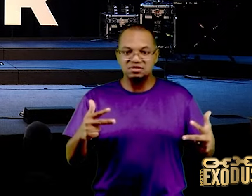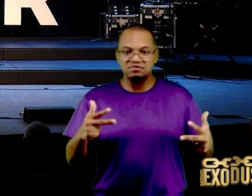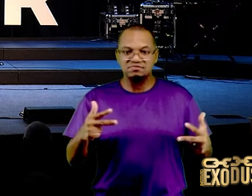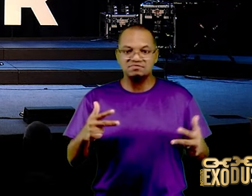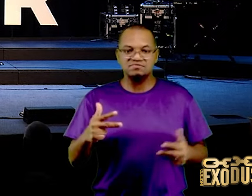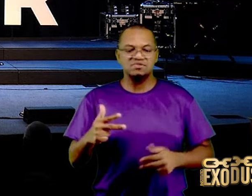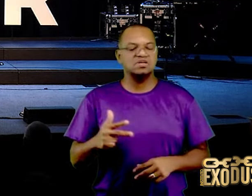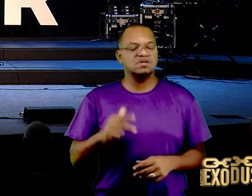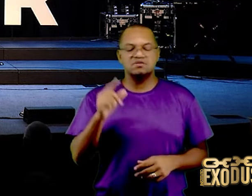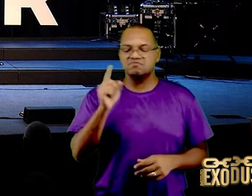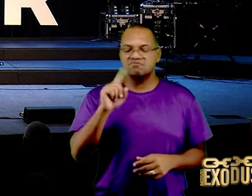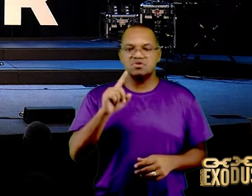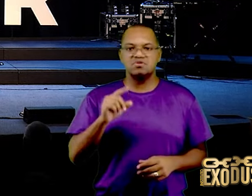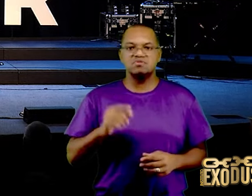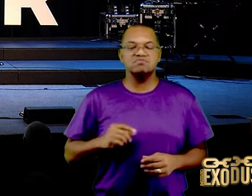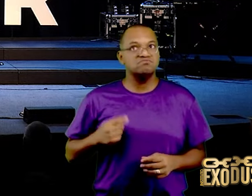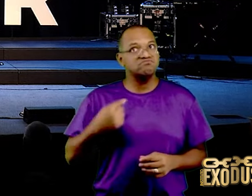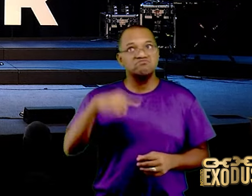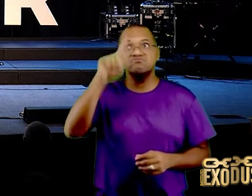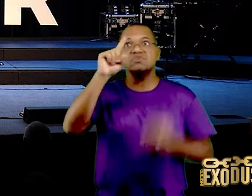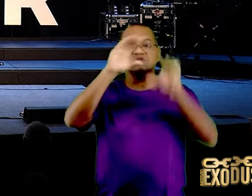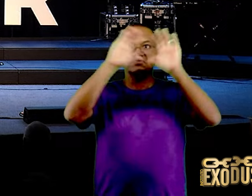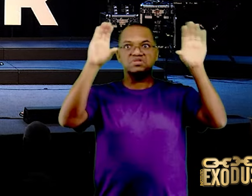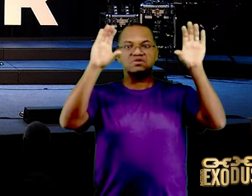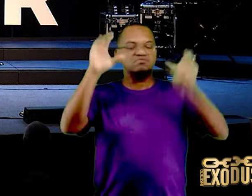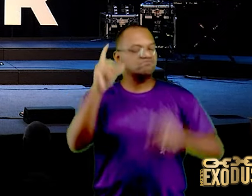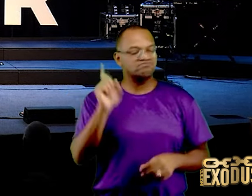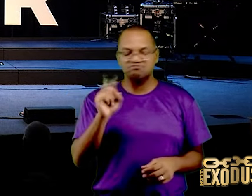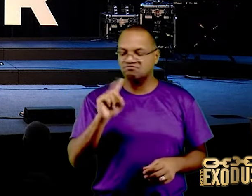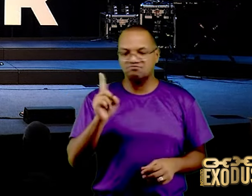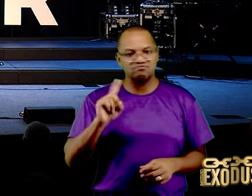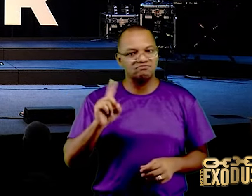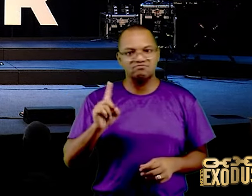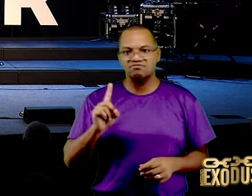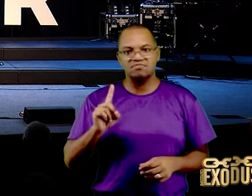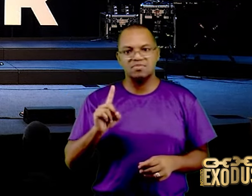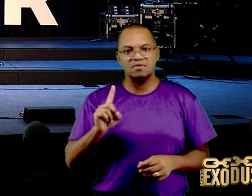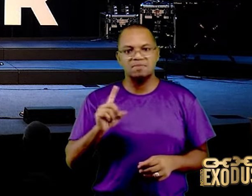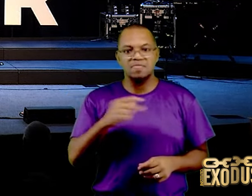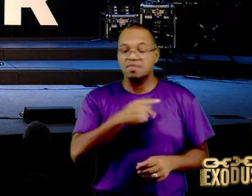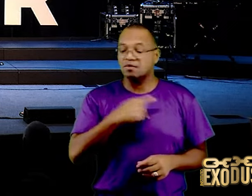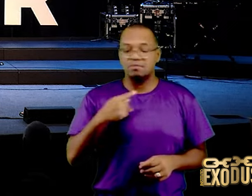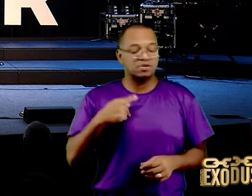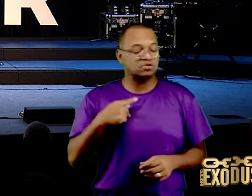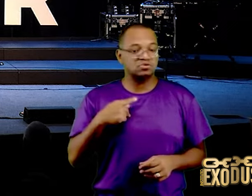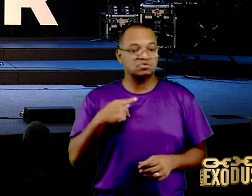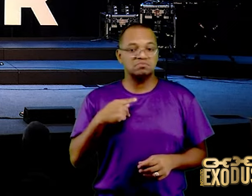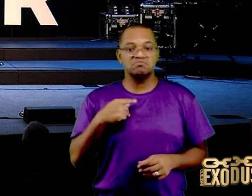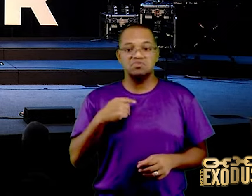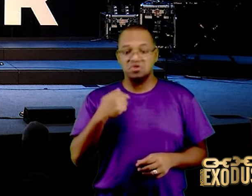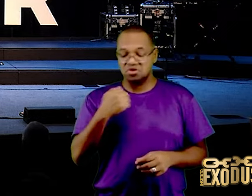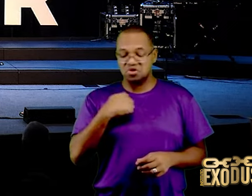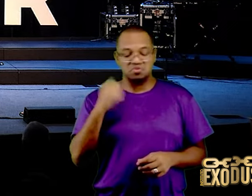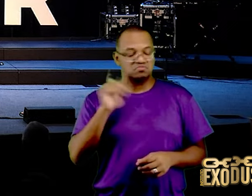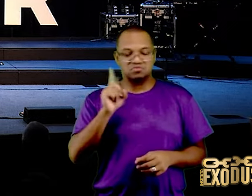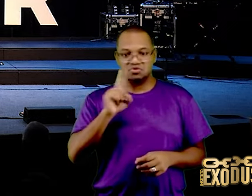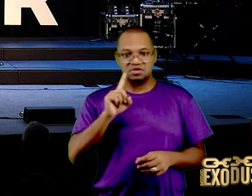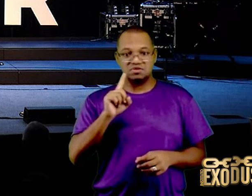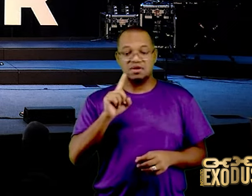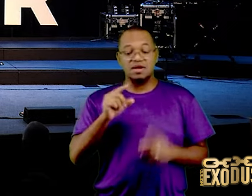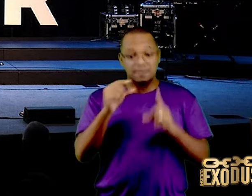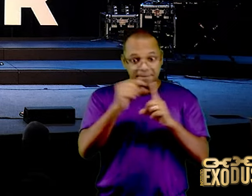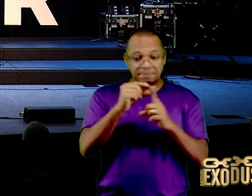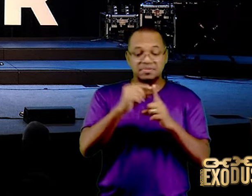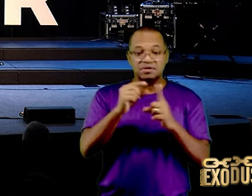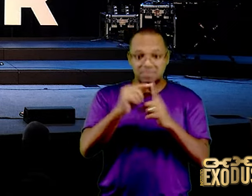não herdarão o reino de Deus, ah, eu vou para o céu, não vai, não é o pastor que está dizendo, a Bíblia está dizendo, eu me